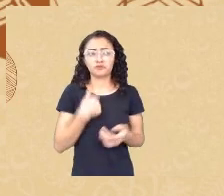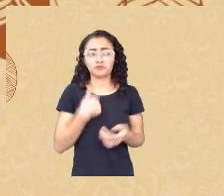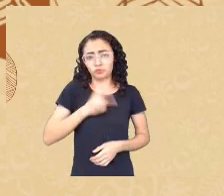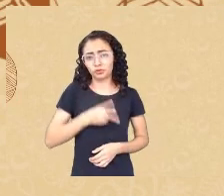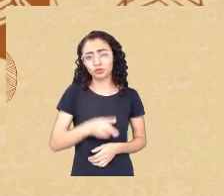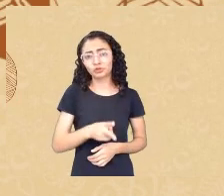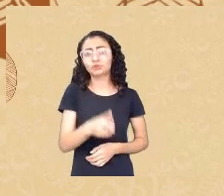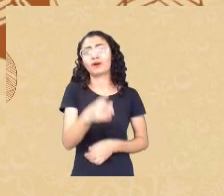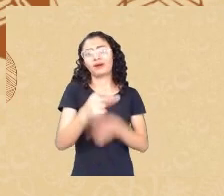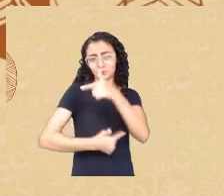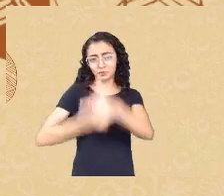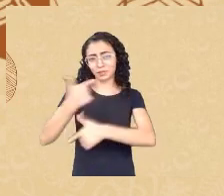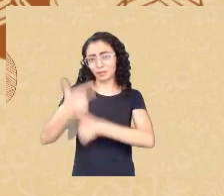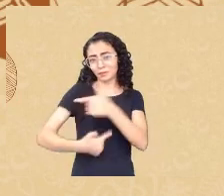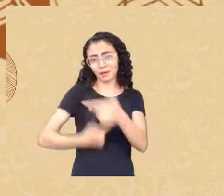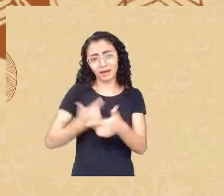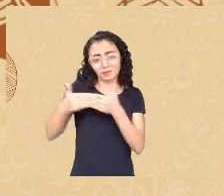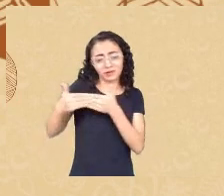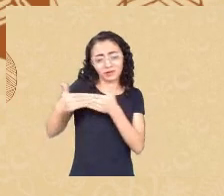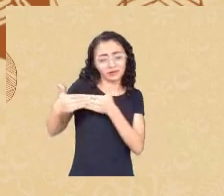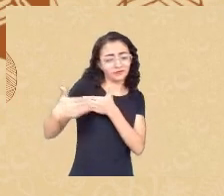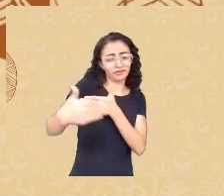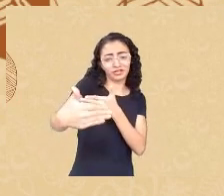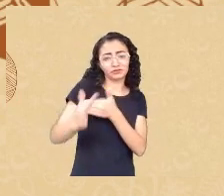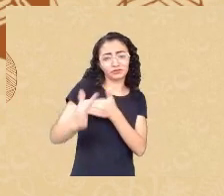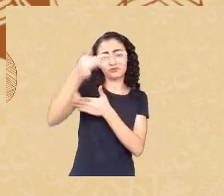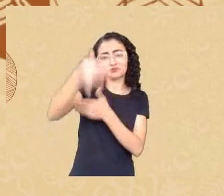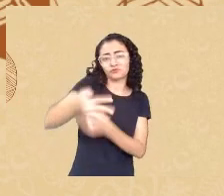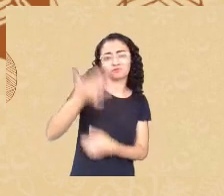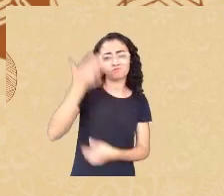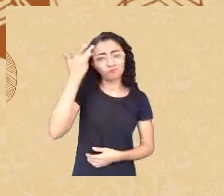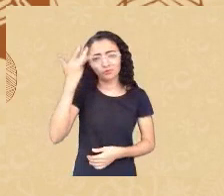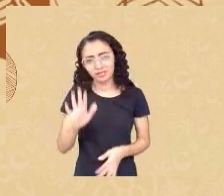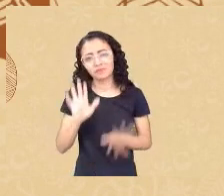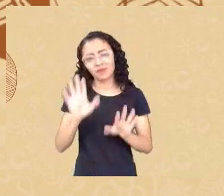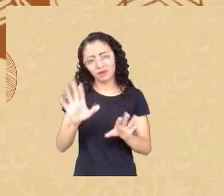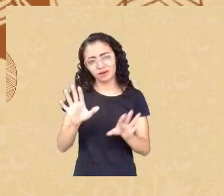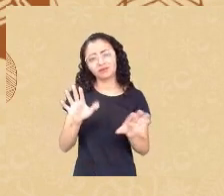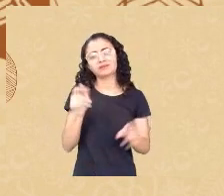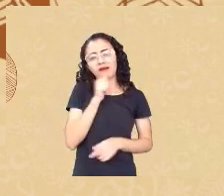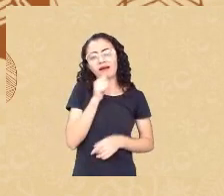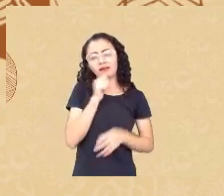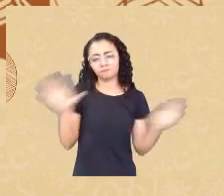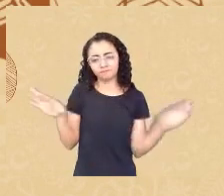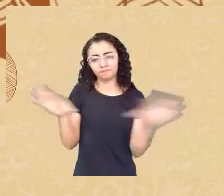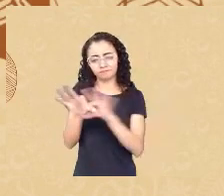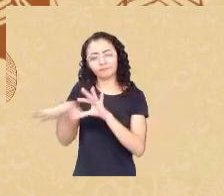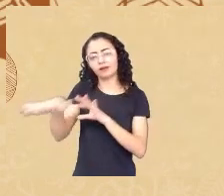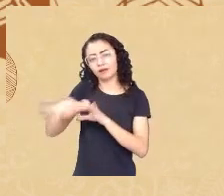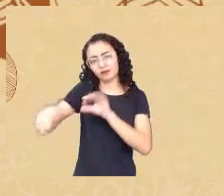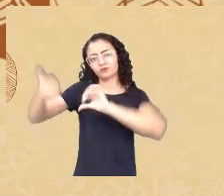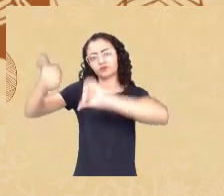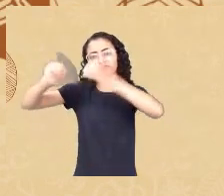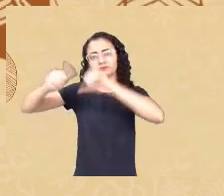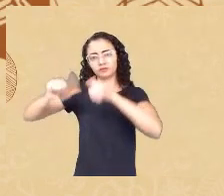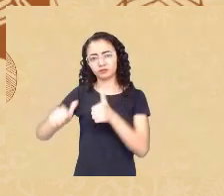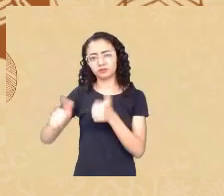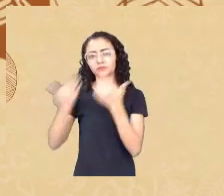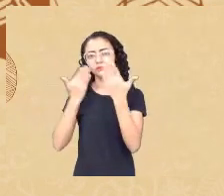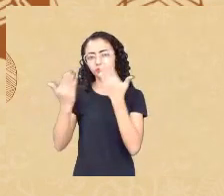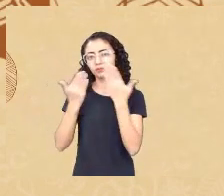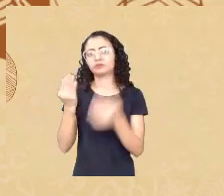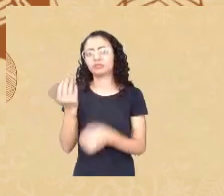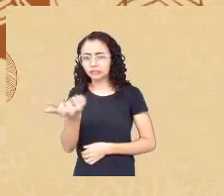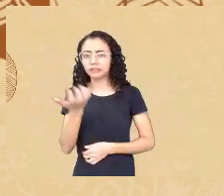futuros mas ainda estou vinculado à área de avaliação psicológica e pretendo ainda continuar mais com esses movimentos de